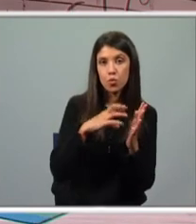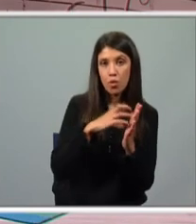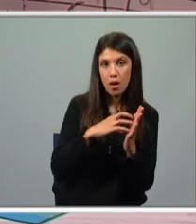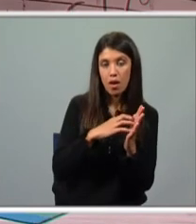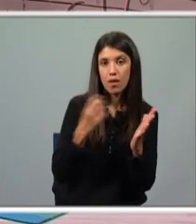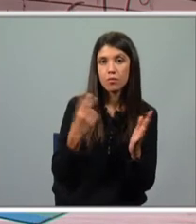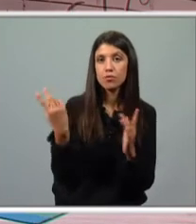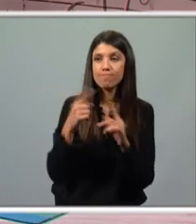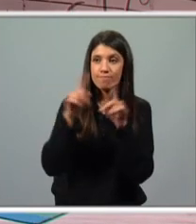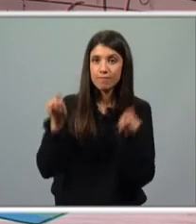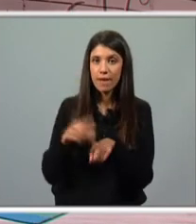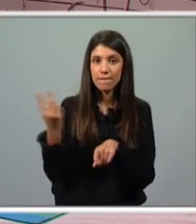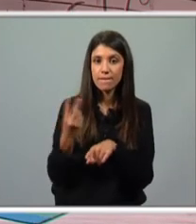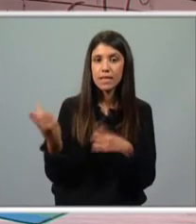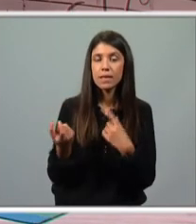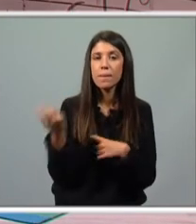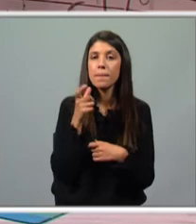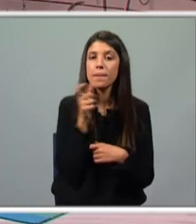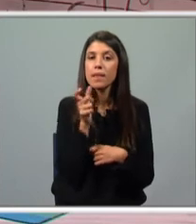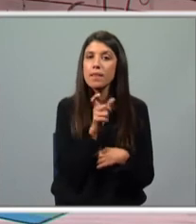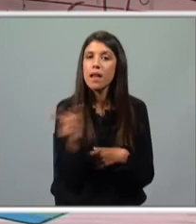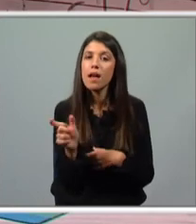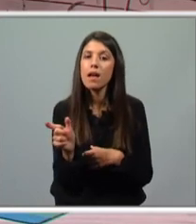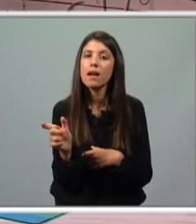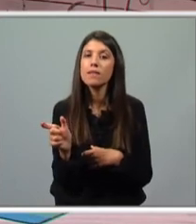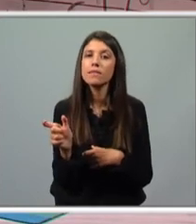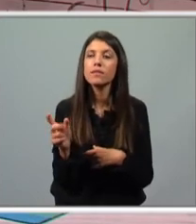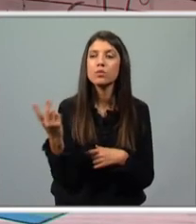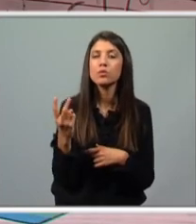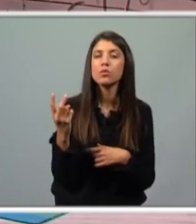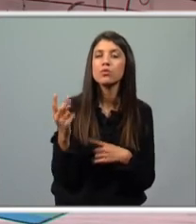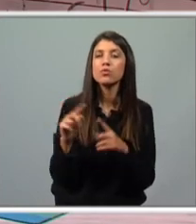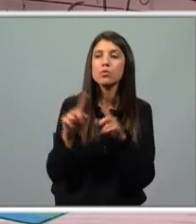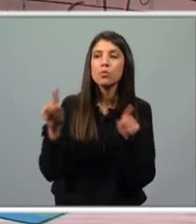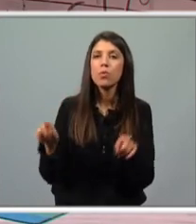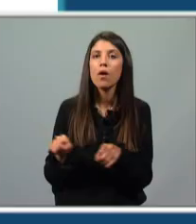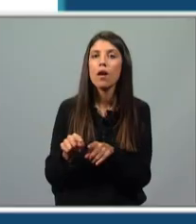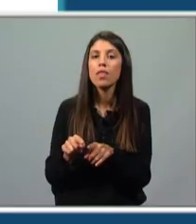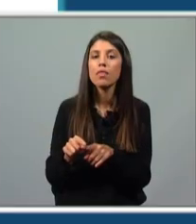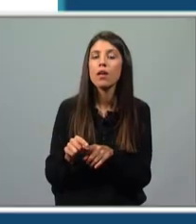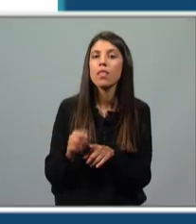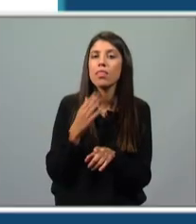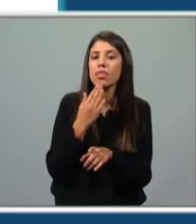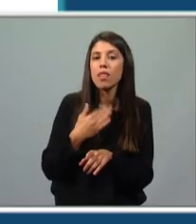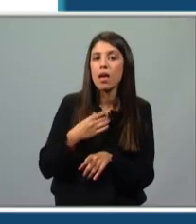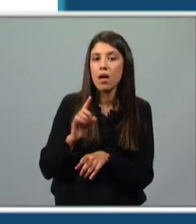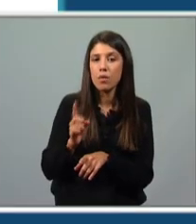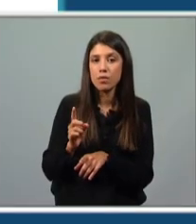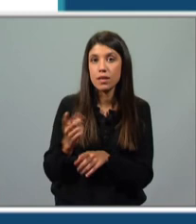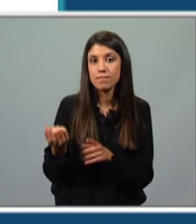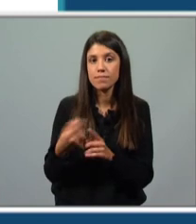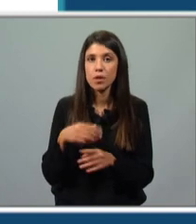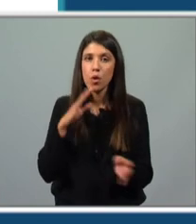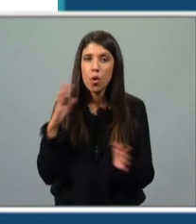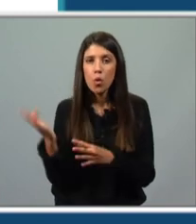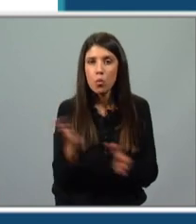palavras é que os dois quadros e a presença do vento sugerem? Temos aqui uma nuvem de palavras exatamente com elas. O